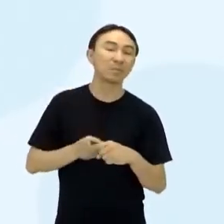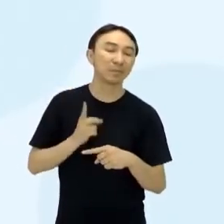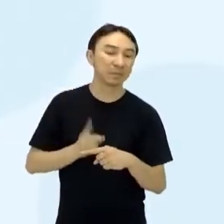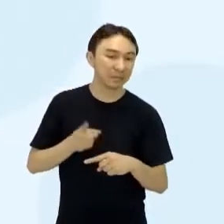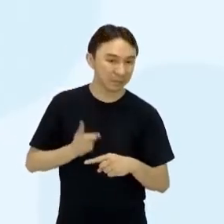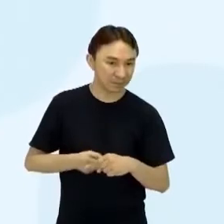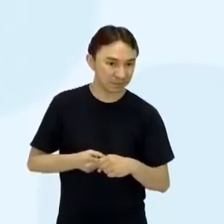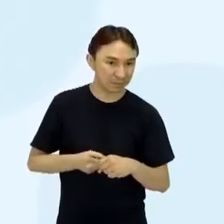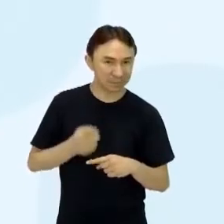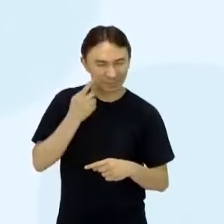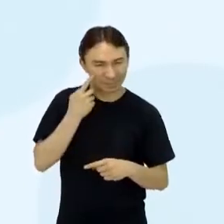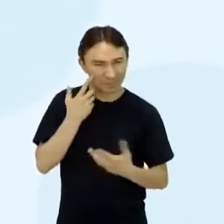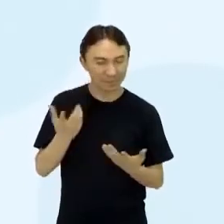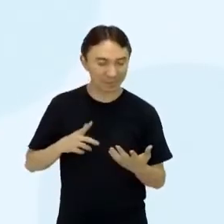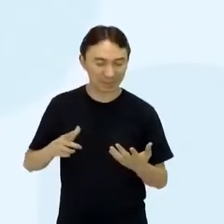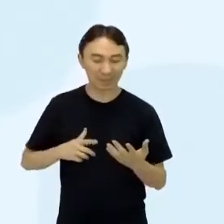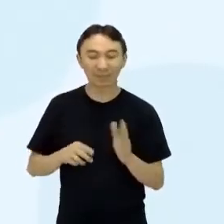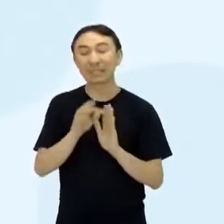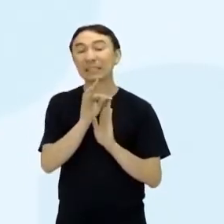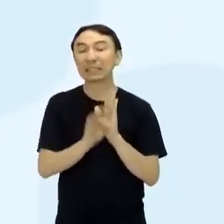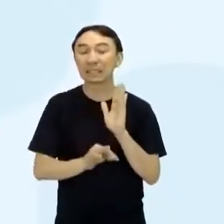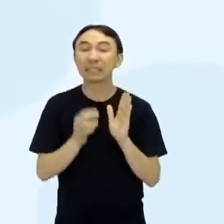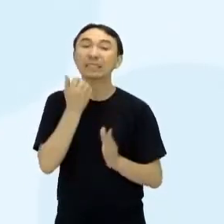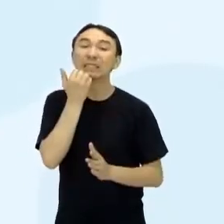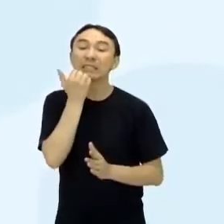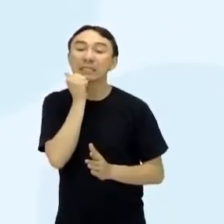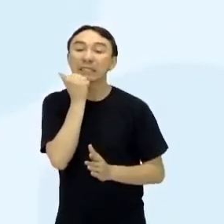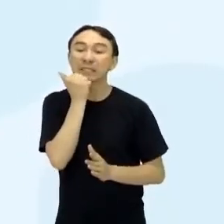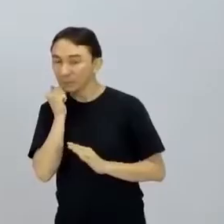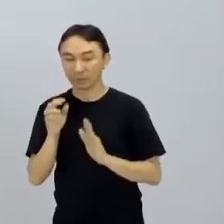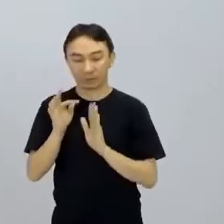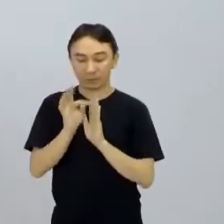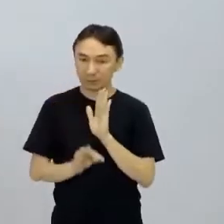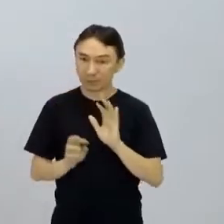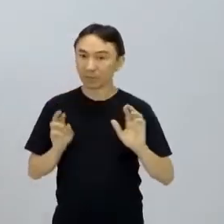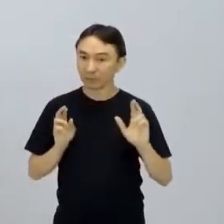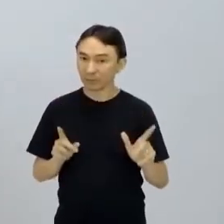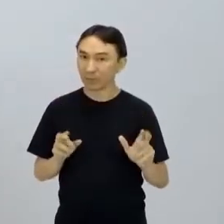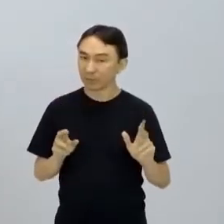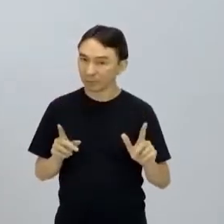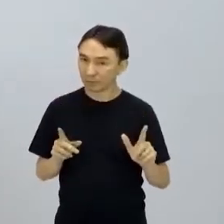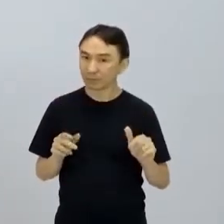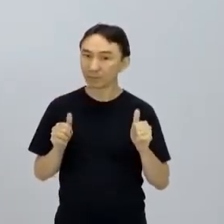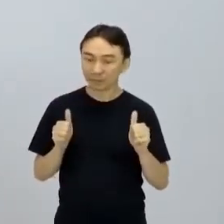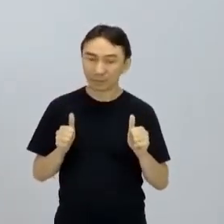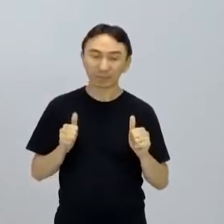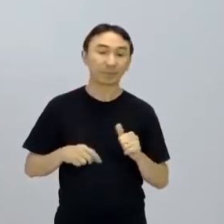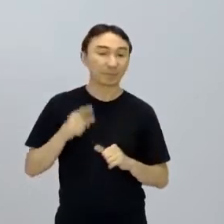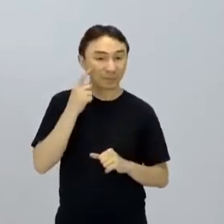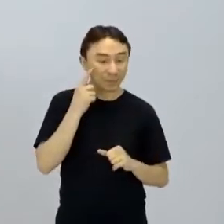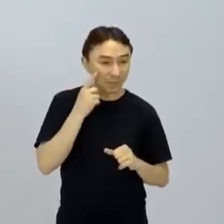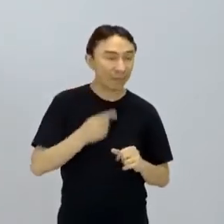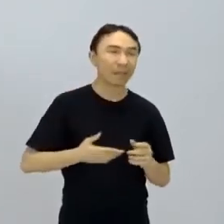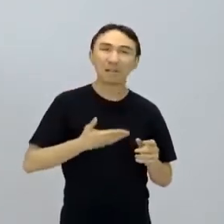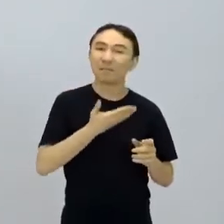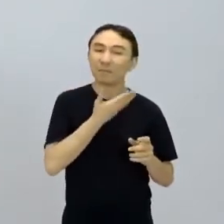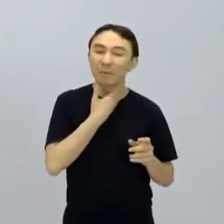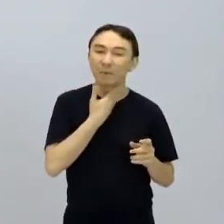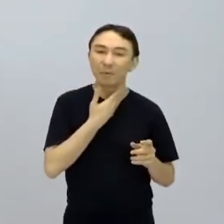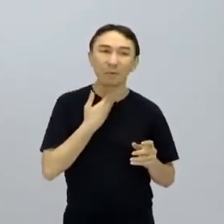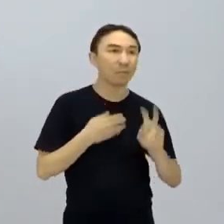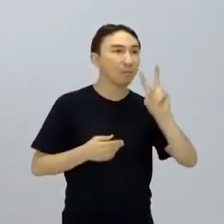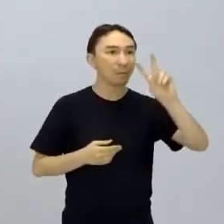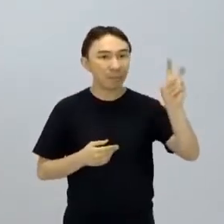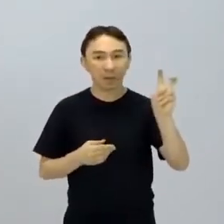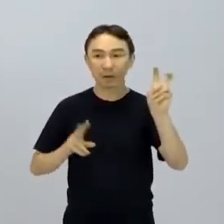na estrutura de um texto científico? Por que é importante ter esse tipo de citação? Essas vozes, elas realmente trazem credibilidade, mostra que a